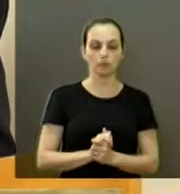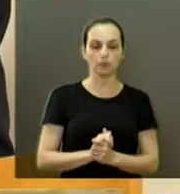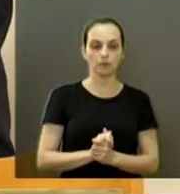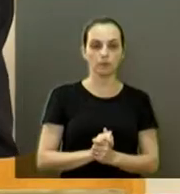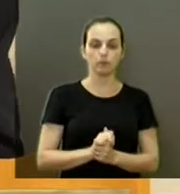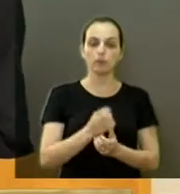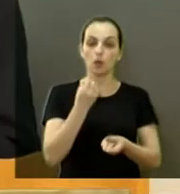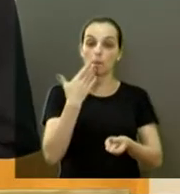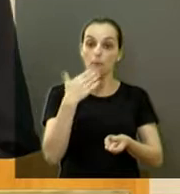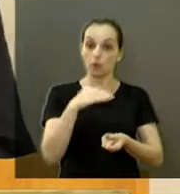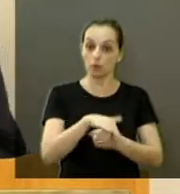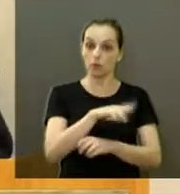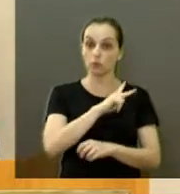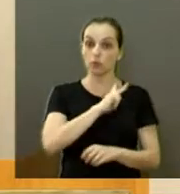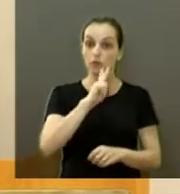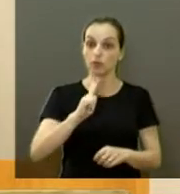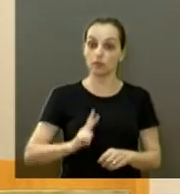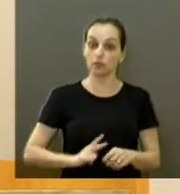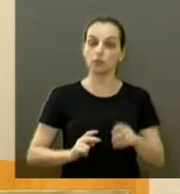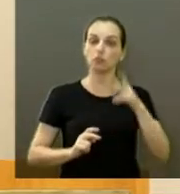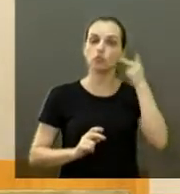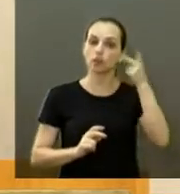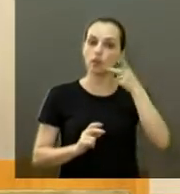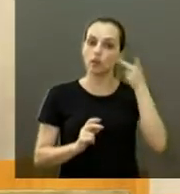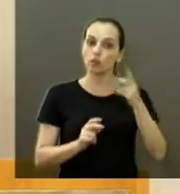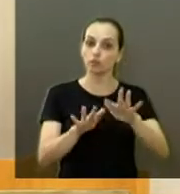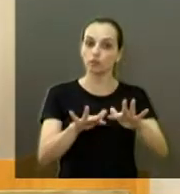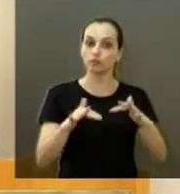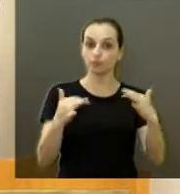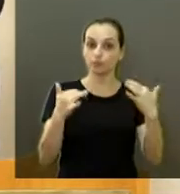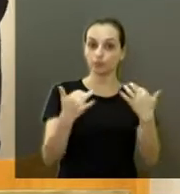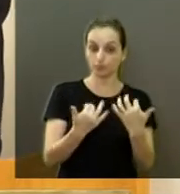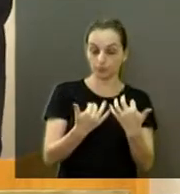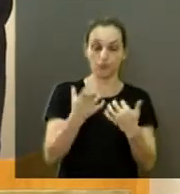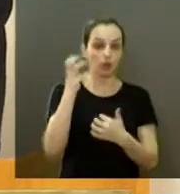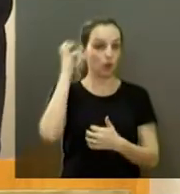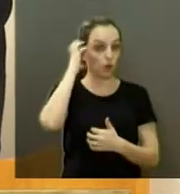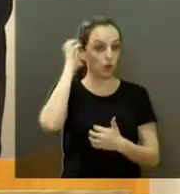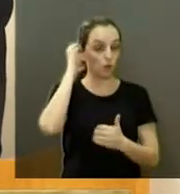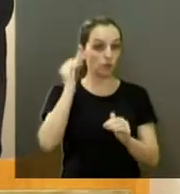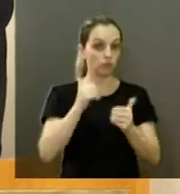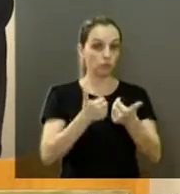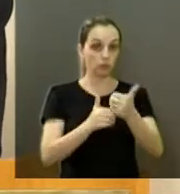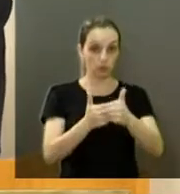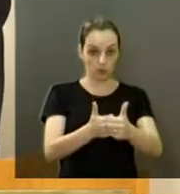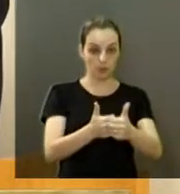Boa noite, presidente, caros colegas, aos presentes, aos ouvintes, os que nos assistem.